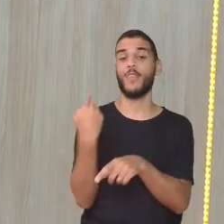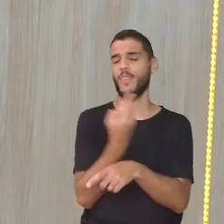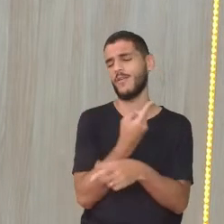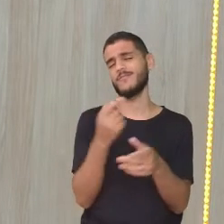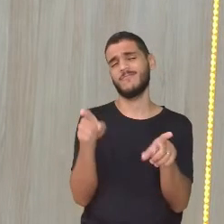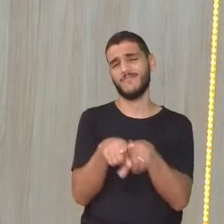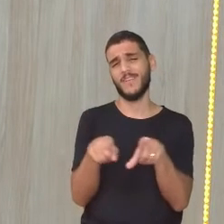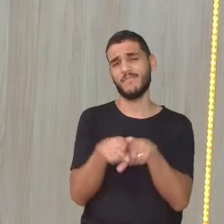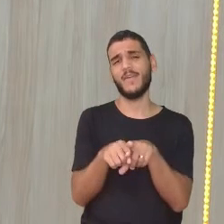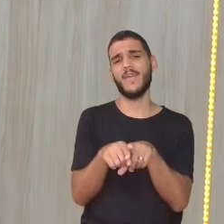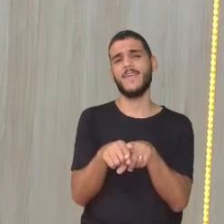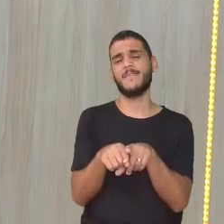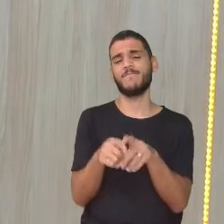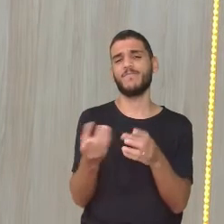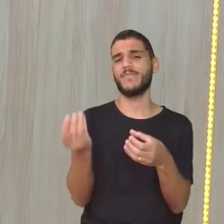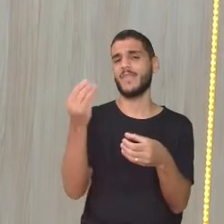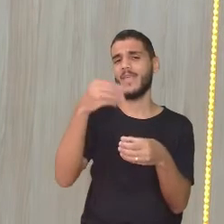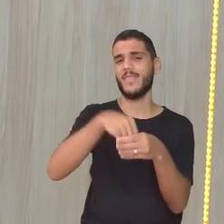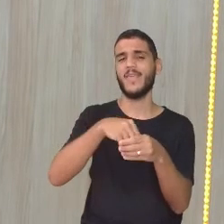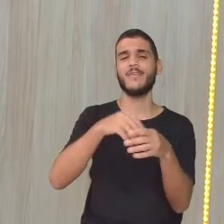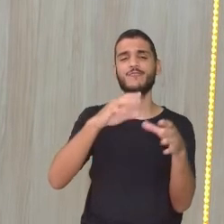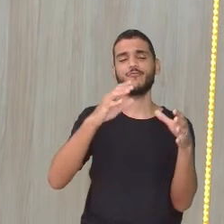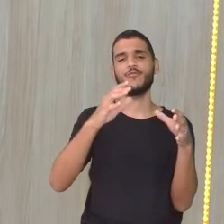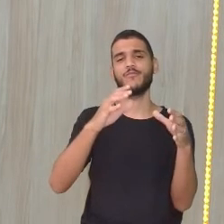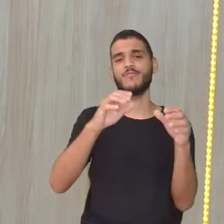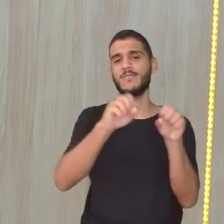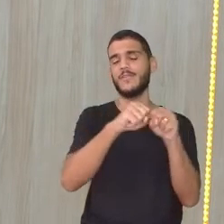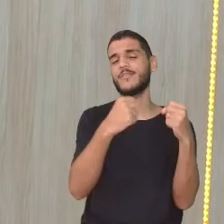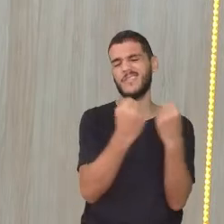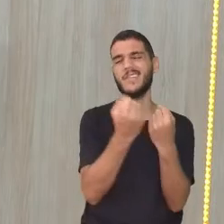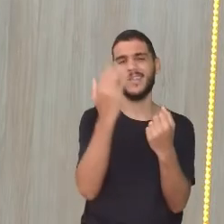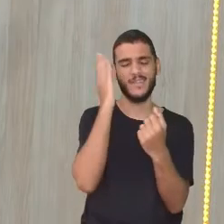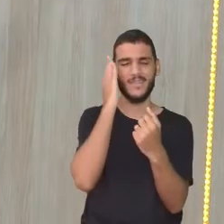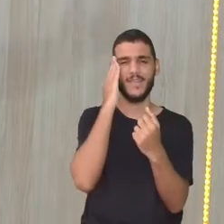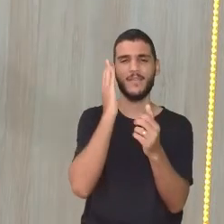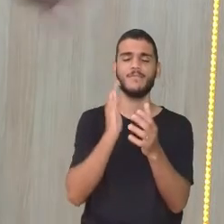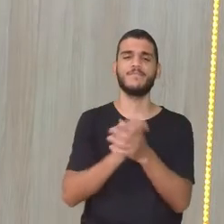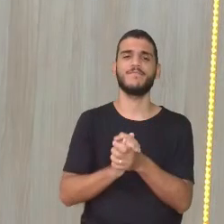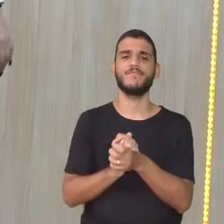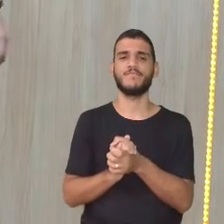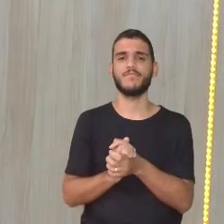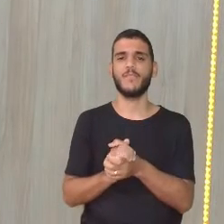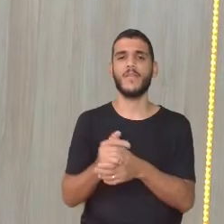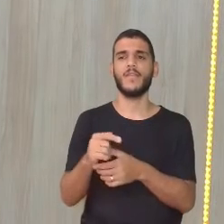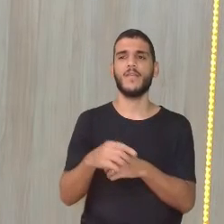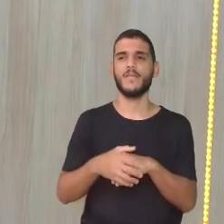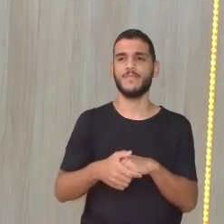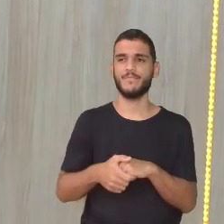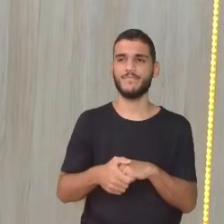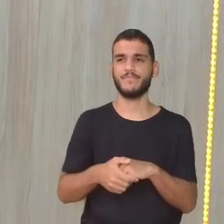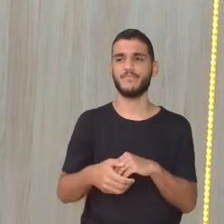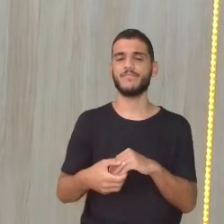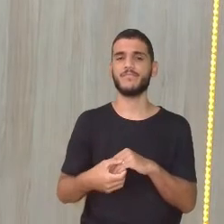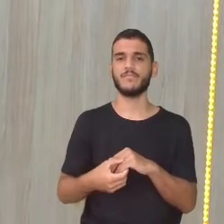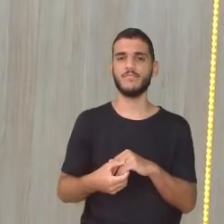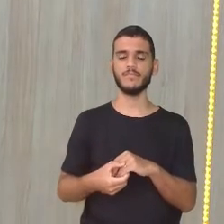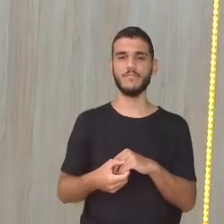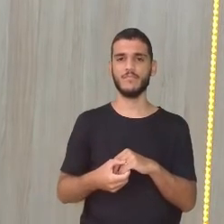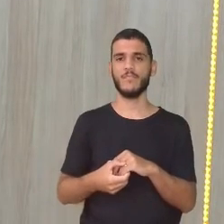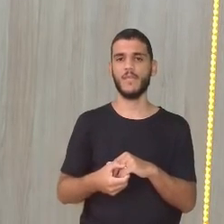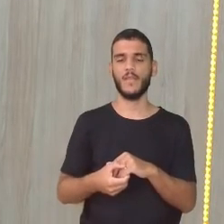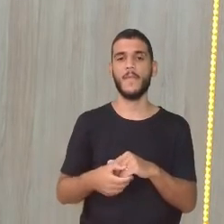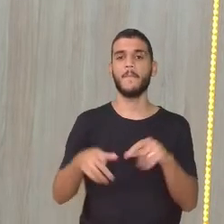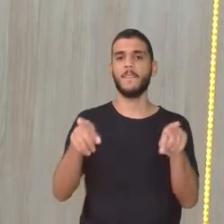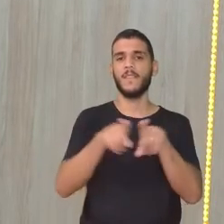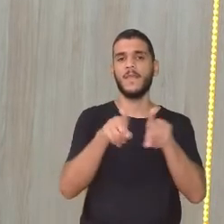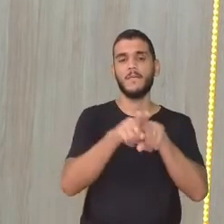que estamos inseridos naquele contexto, tá certo? Então, façam essa agitação aí, né, professora Vanessa? E